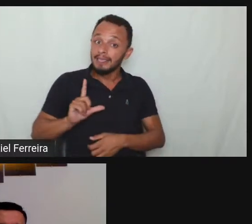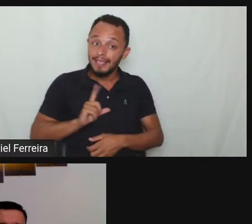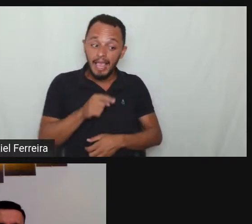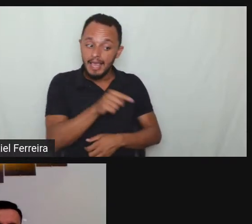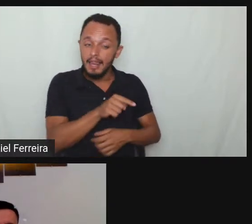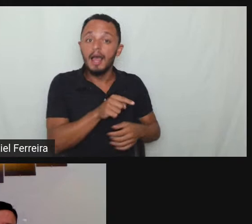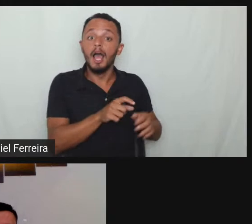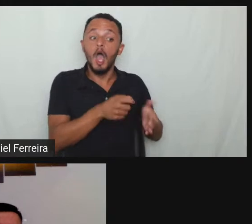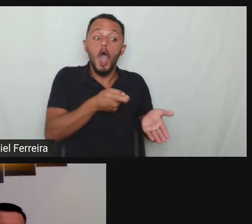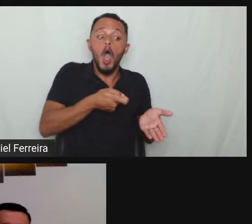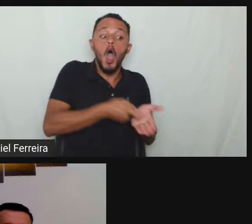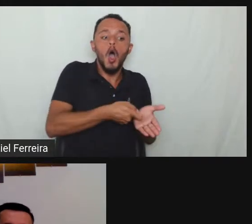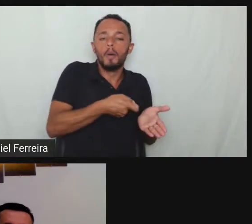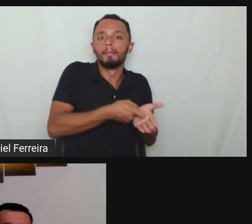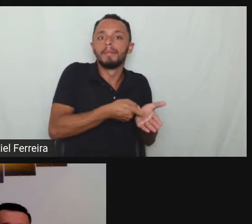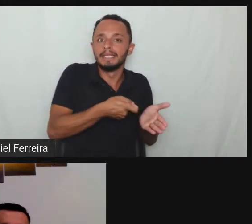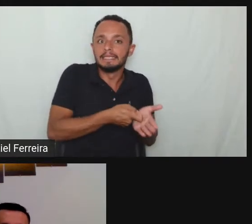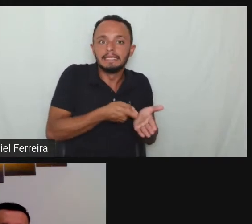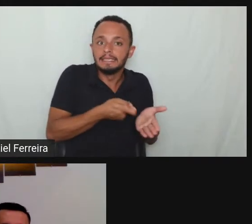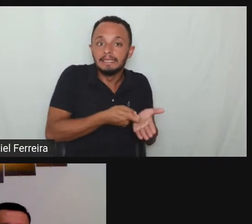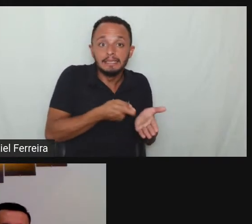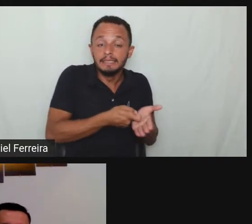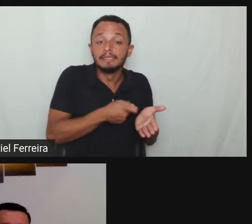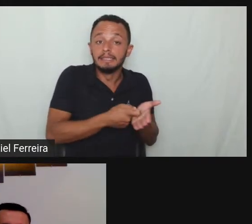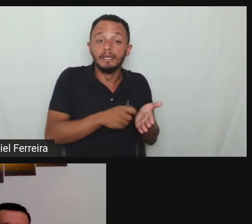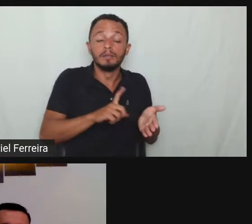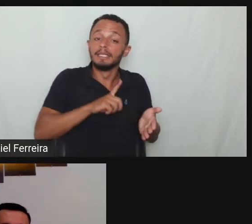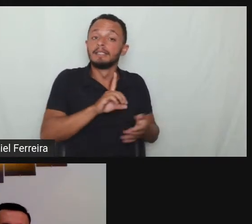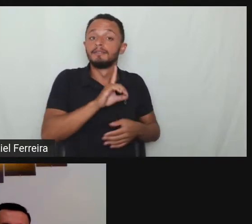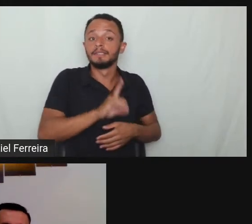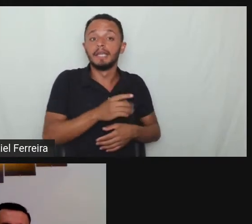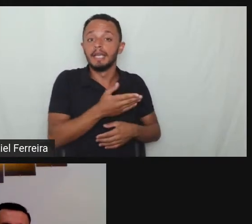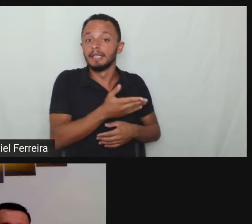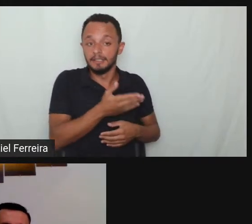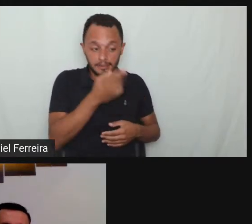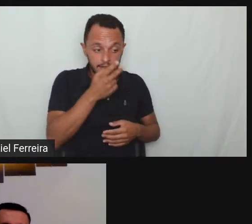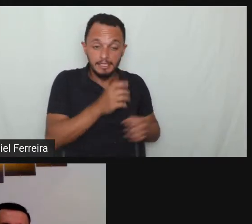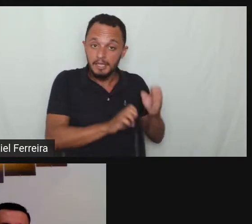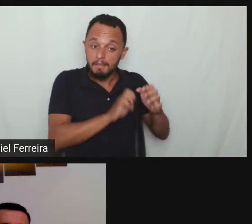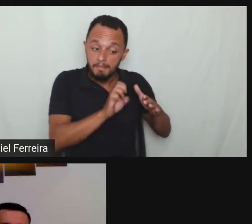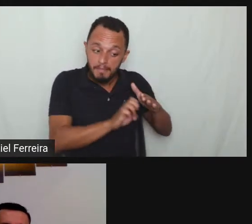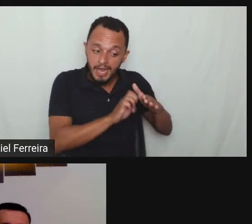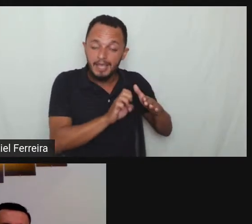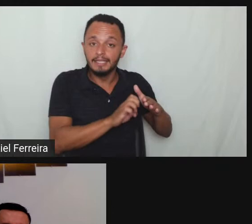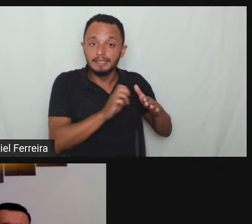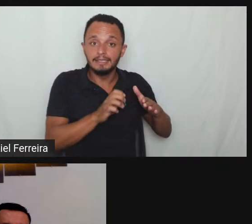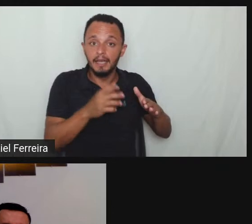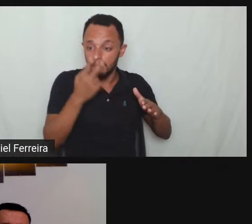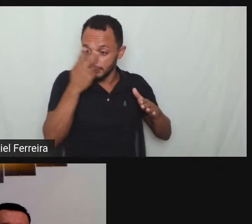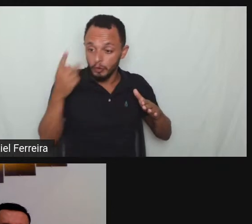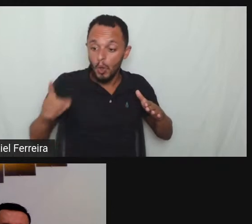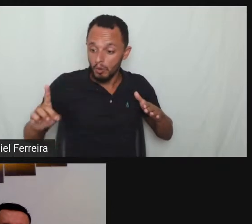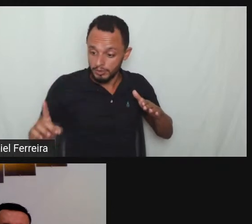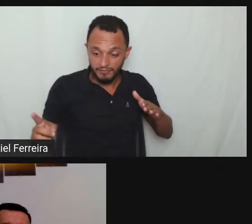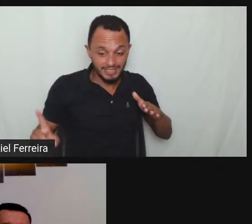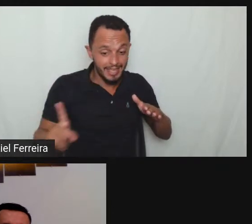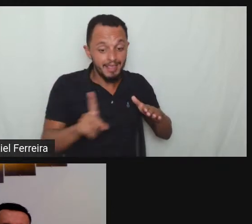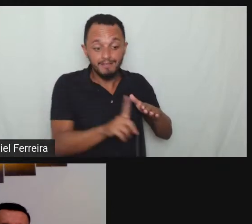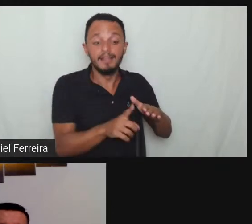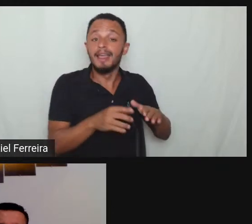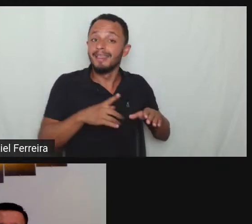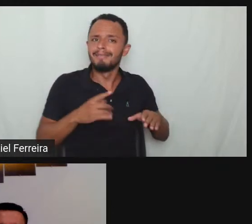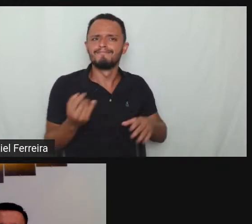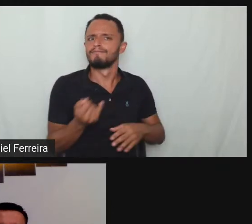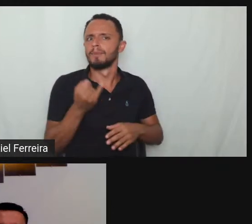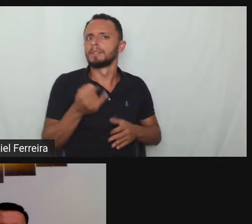funcionários que tem que ela tem que observar para poder contratar a outra pessoa com deficiência até para demitir vamos explicar